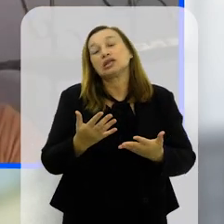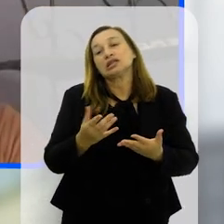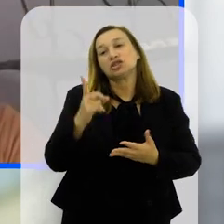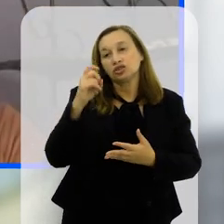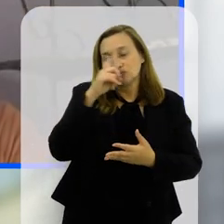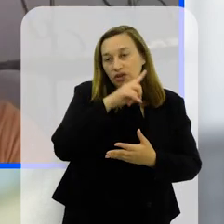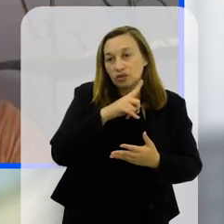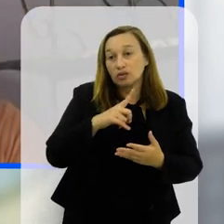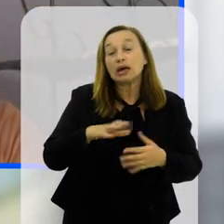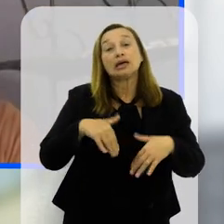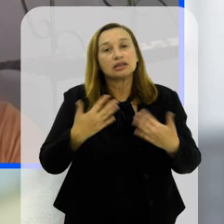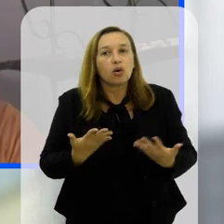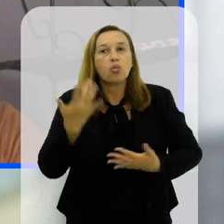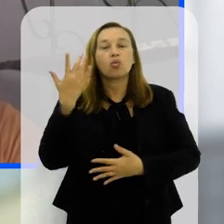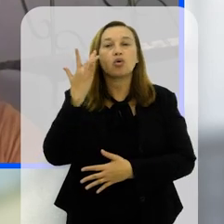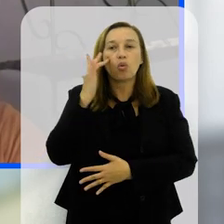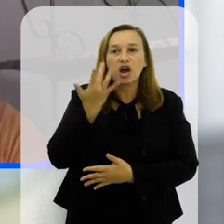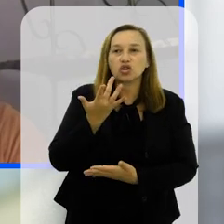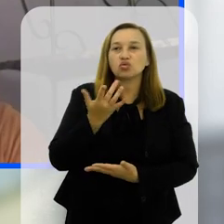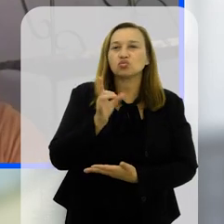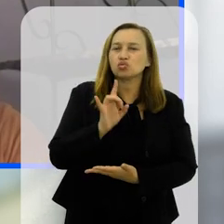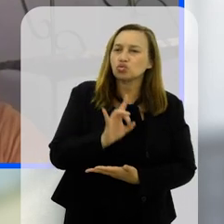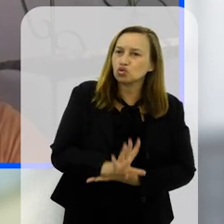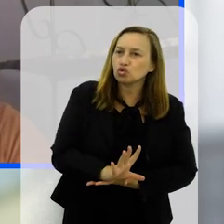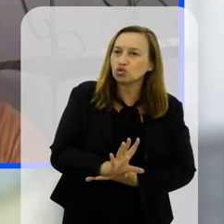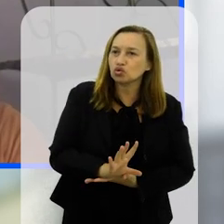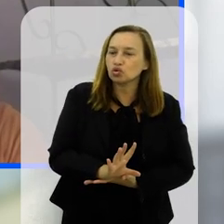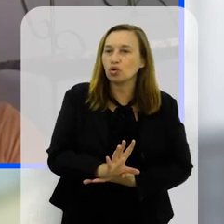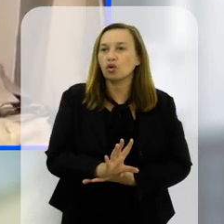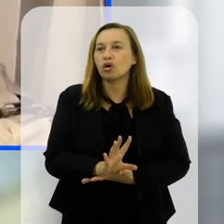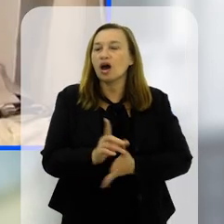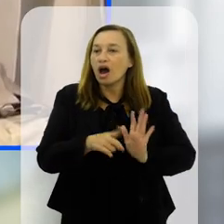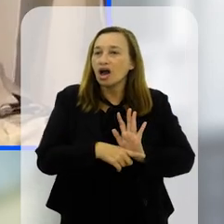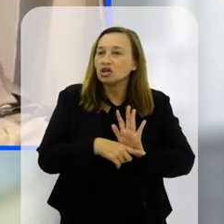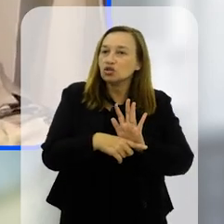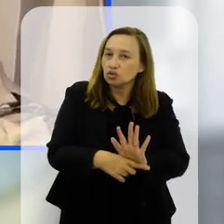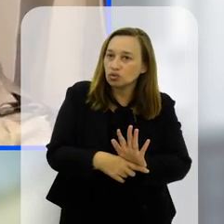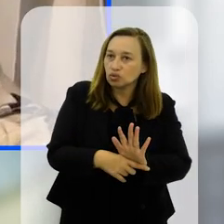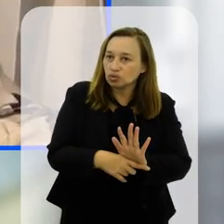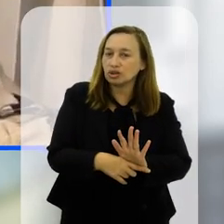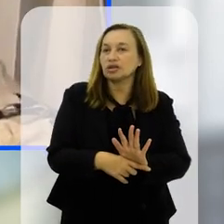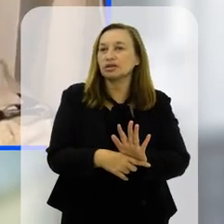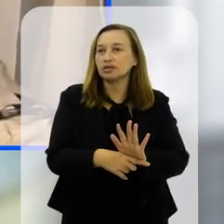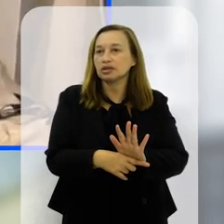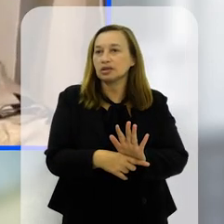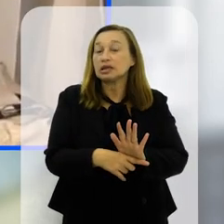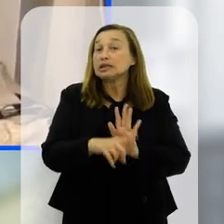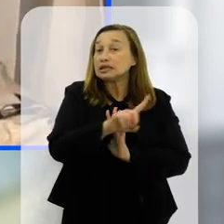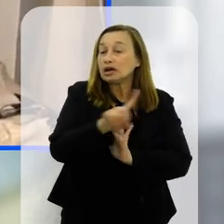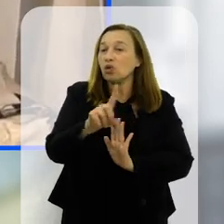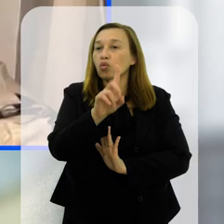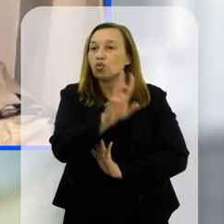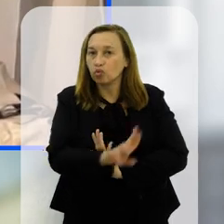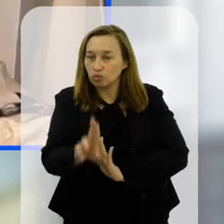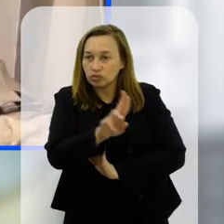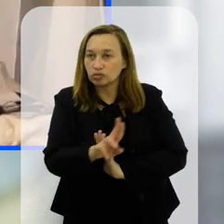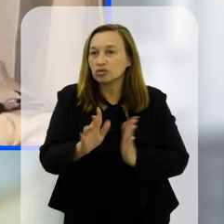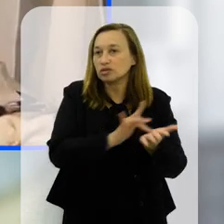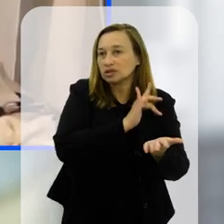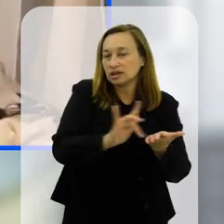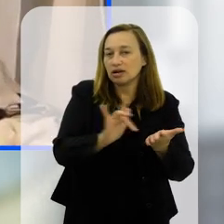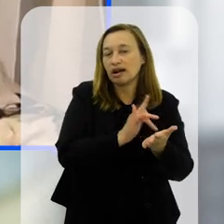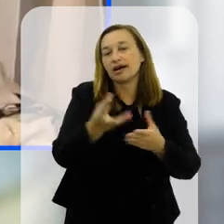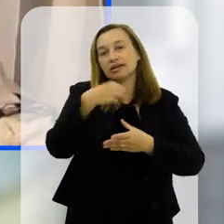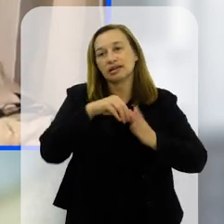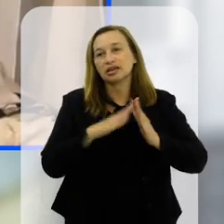feito de forma muito comprometida então eu acho que só os benefícios do dessa do não